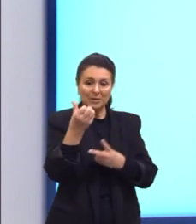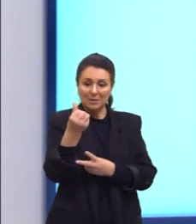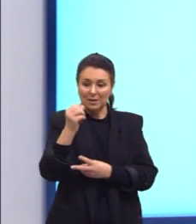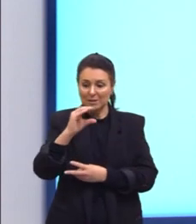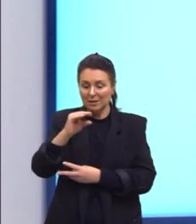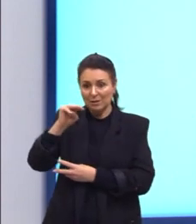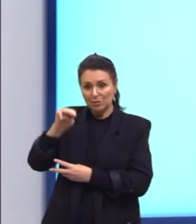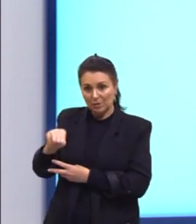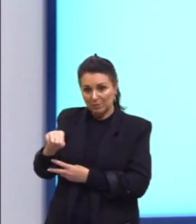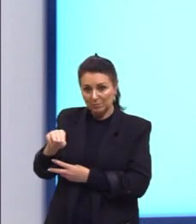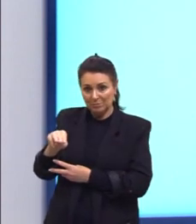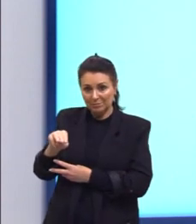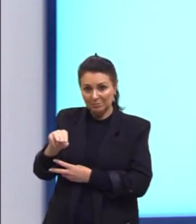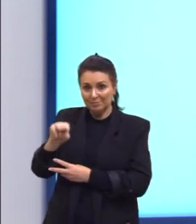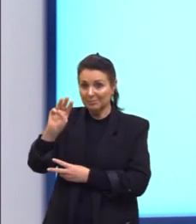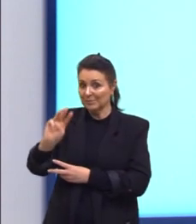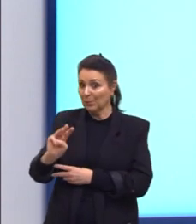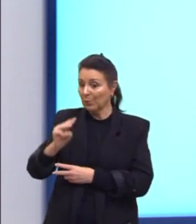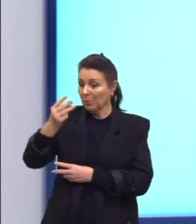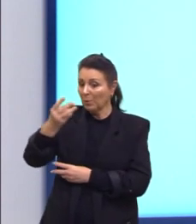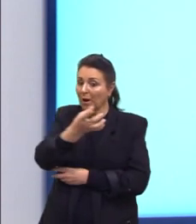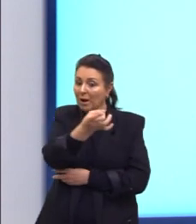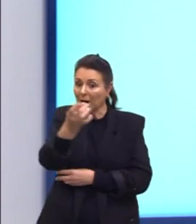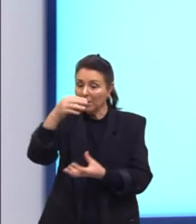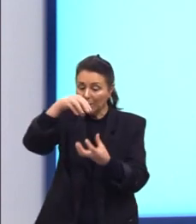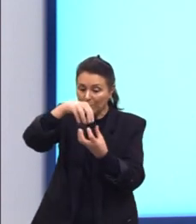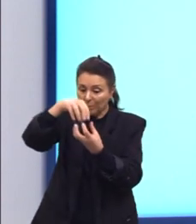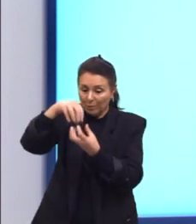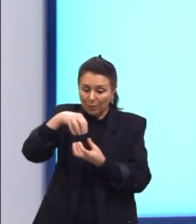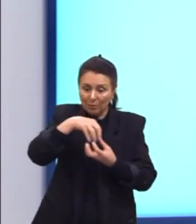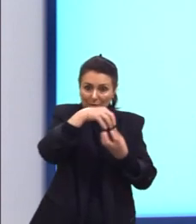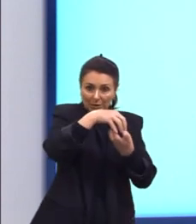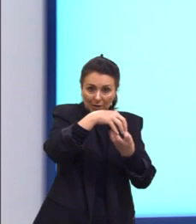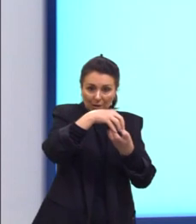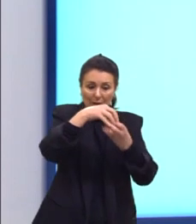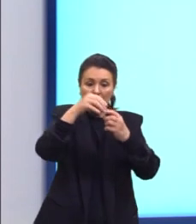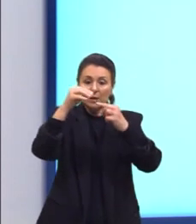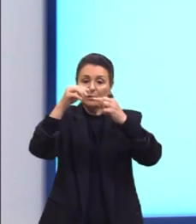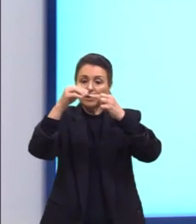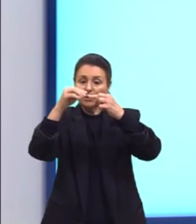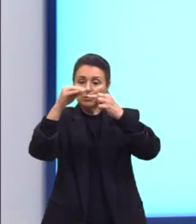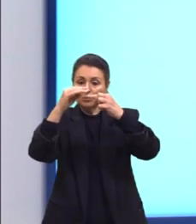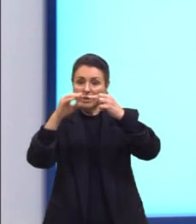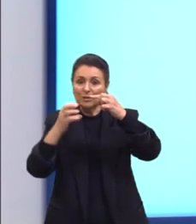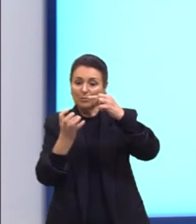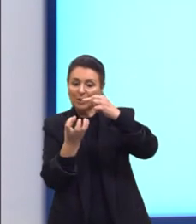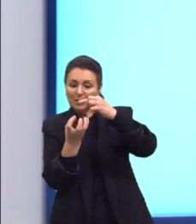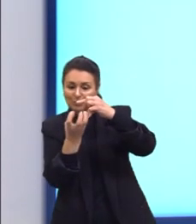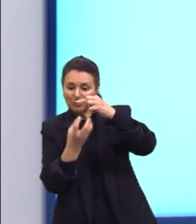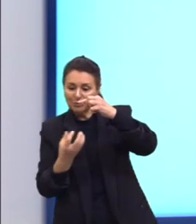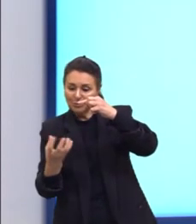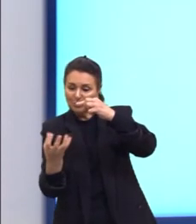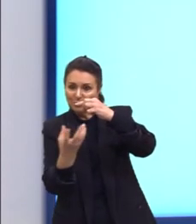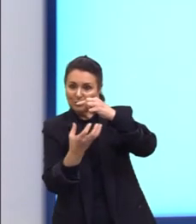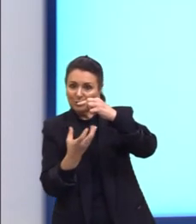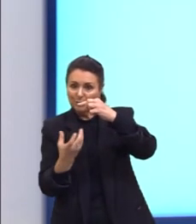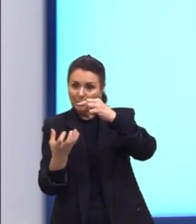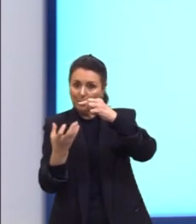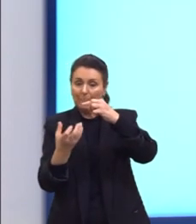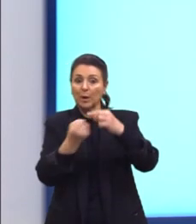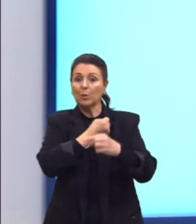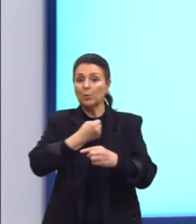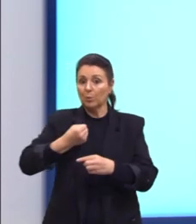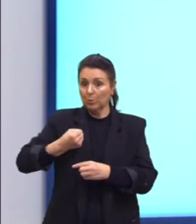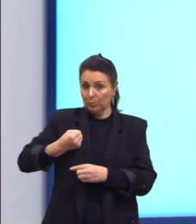centímetros cúbicos cada uma. e elas ficarão totalmente submersas. O número mínimo de bolinhas